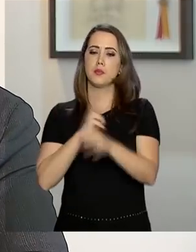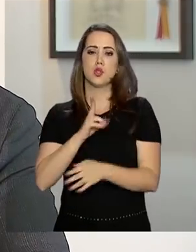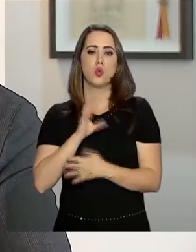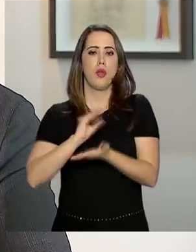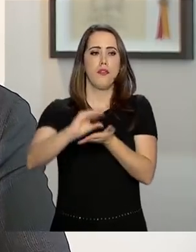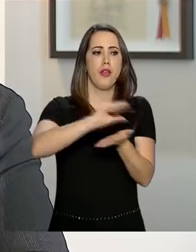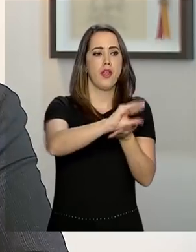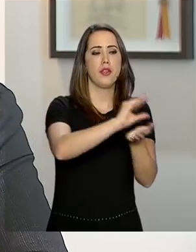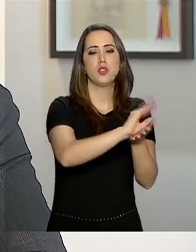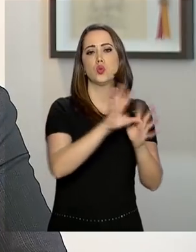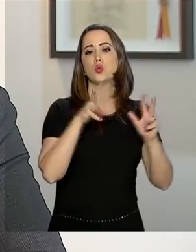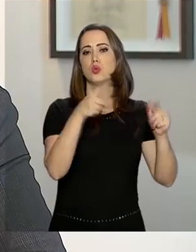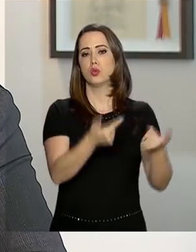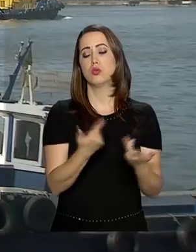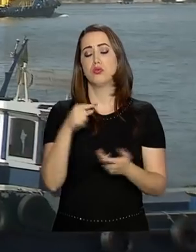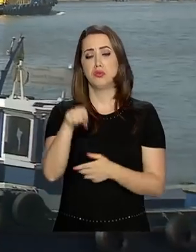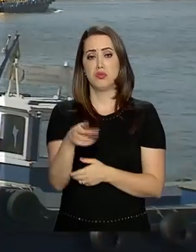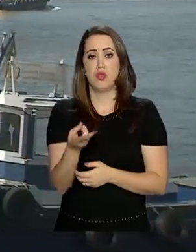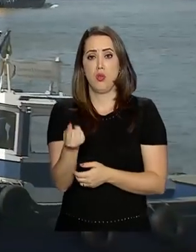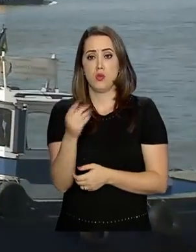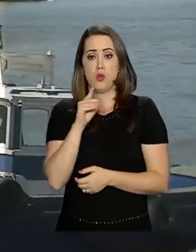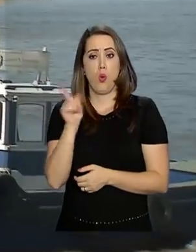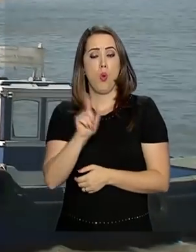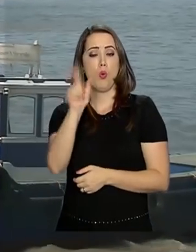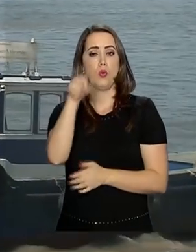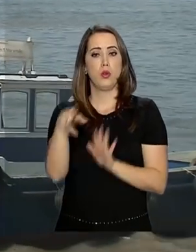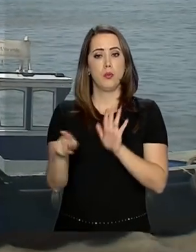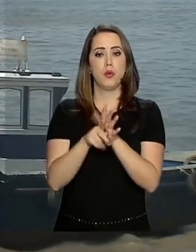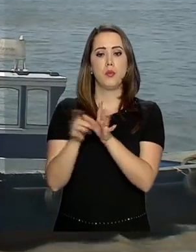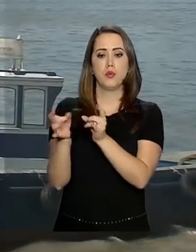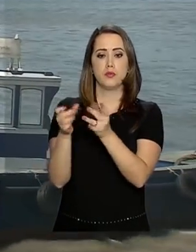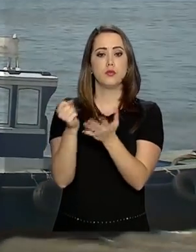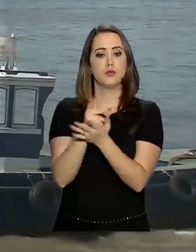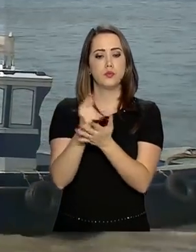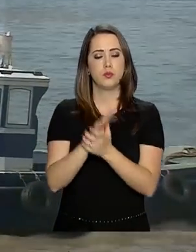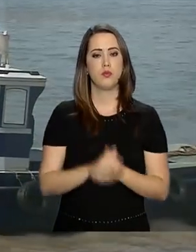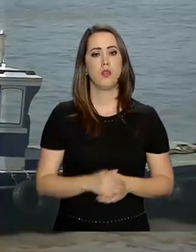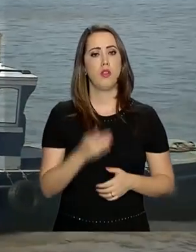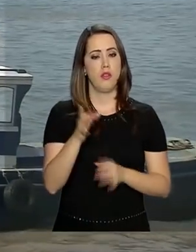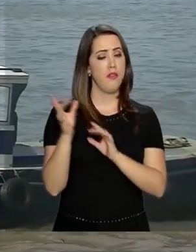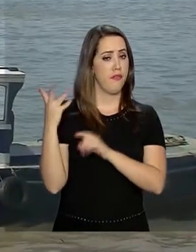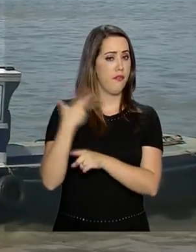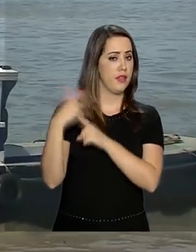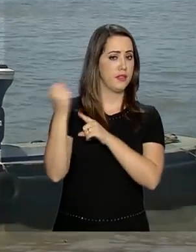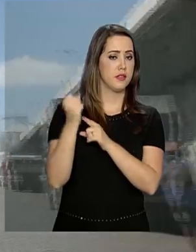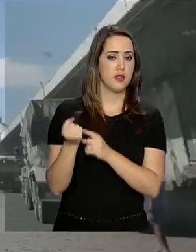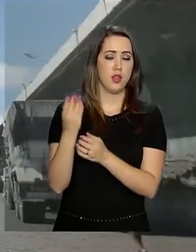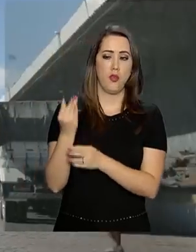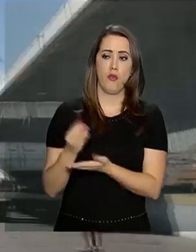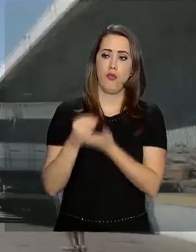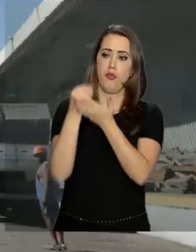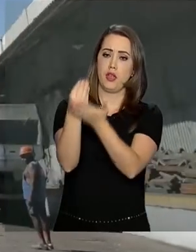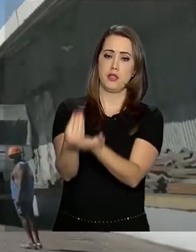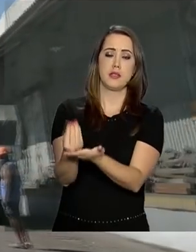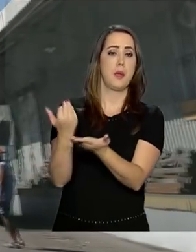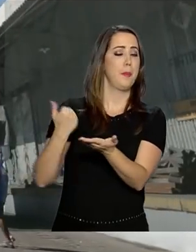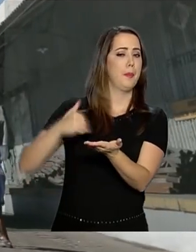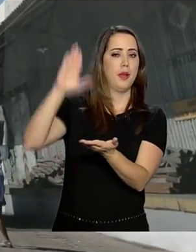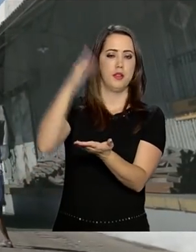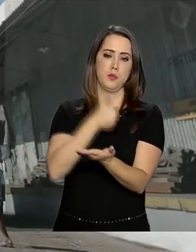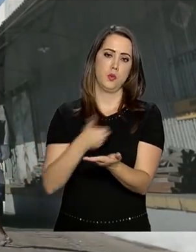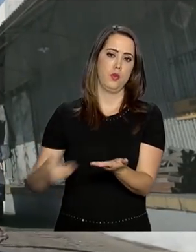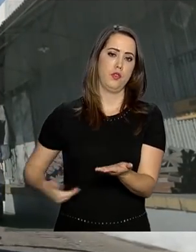vai se remunerar da operação do porto. Vence o leilão quem oferecer o maior valor de autorga, ou seja, a parcela paga